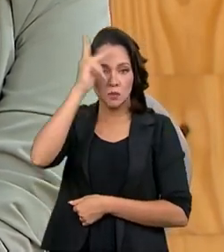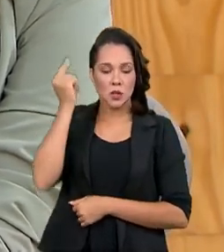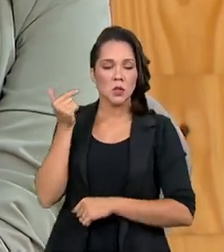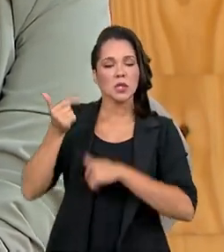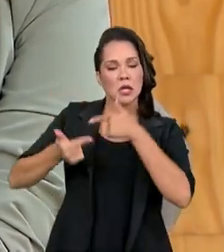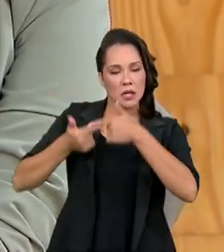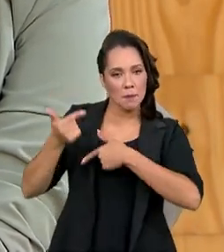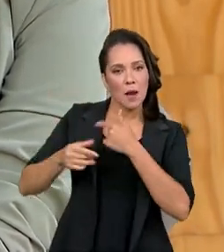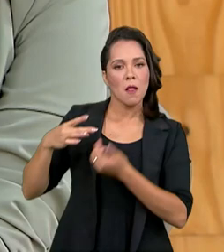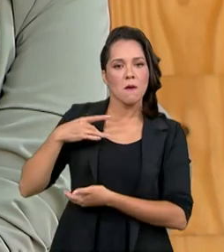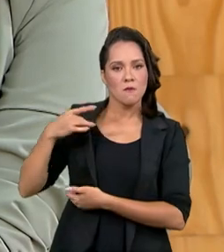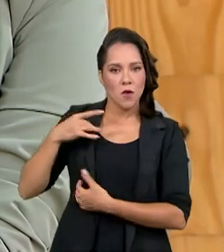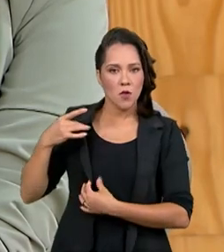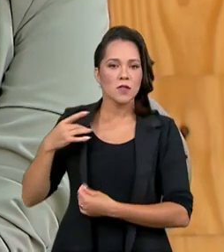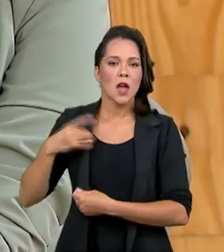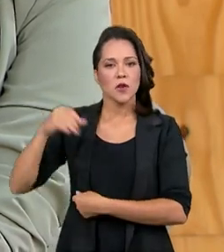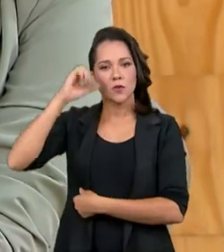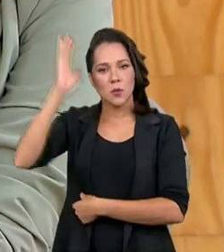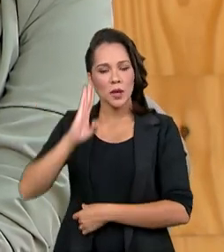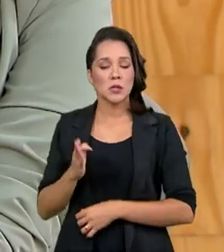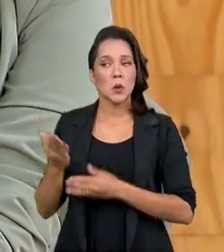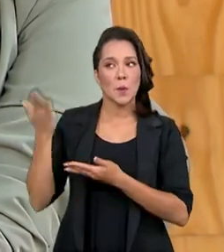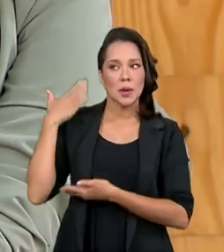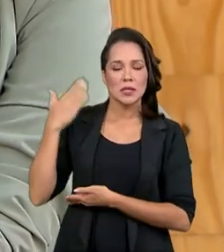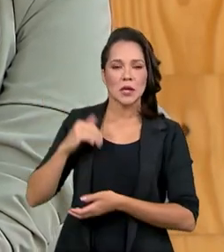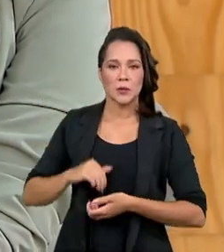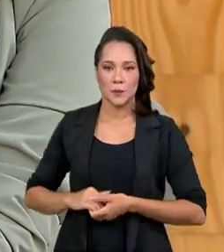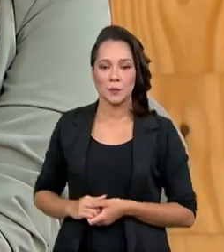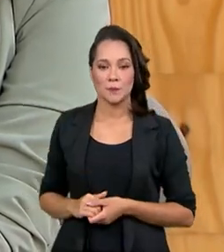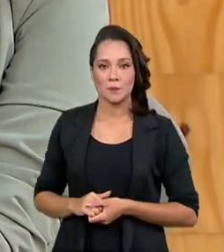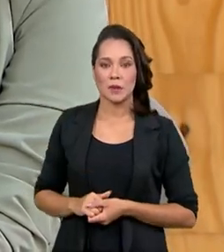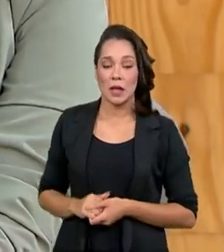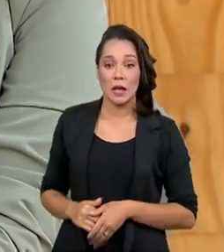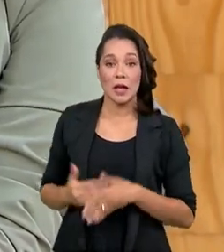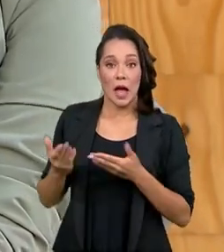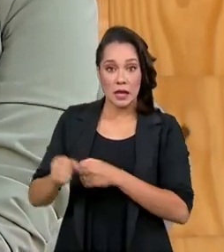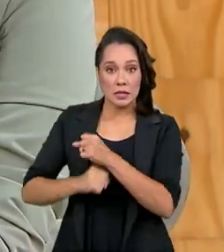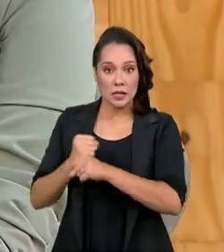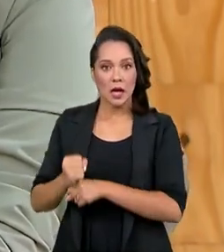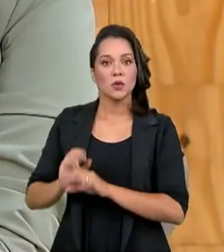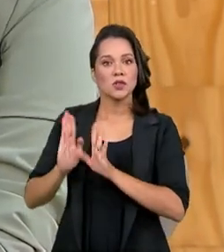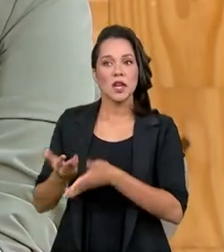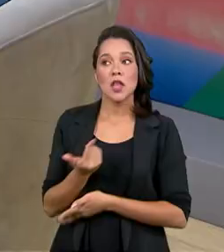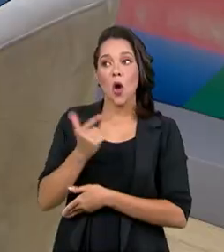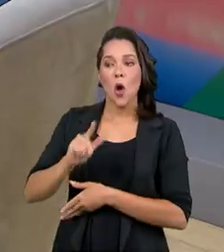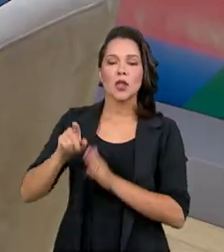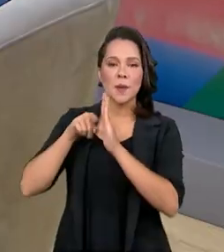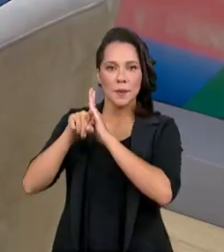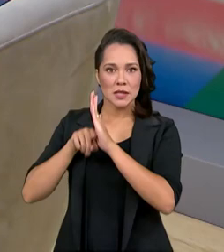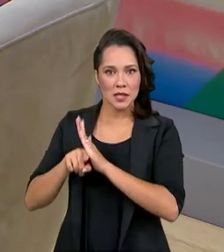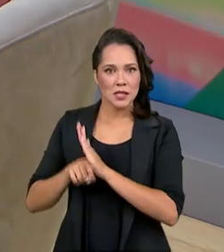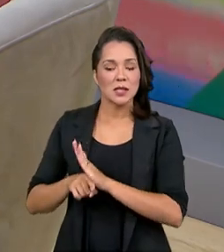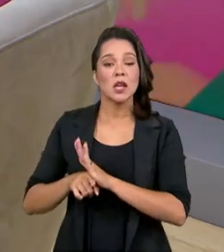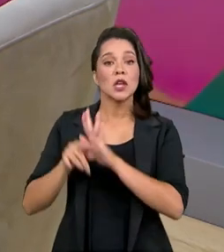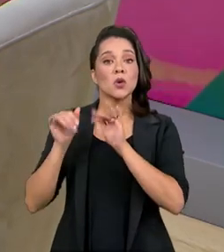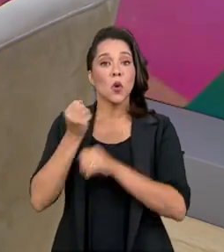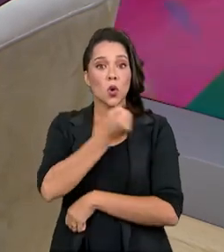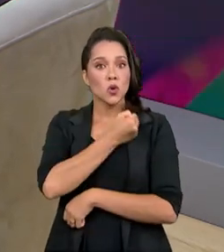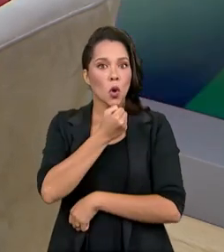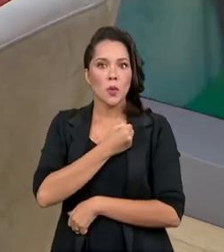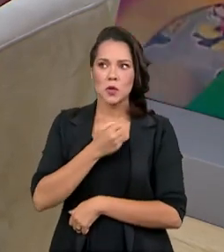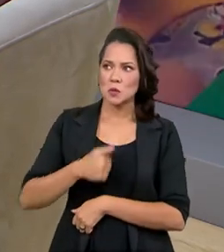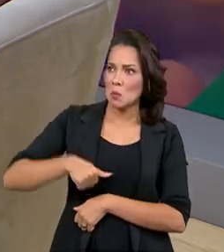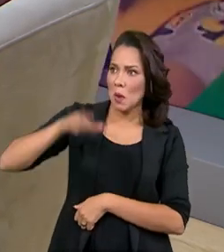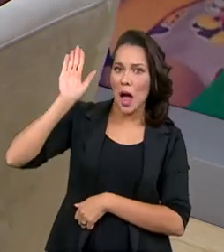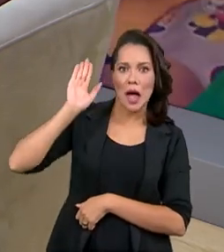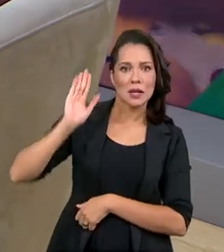que faziam trabalho voluntário no país naquela época, né? E aí, esse ano, já saiu outras pesquisas com números muito